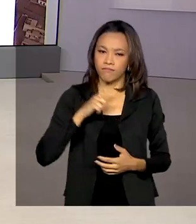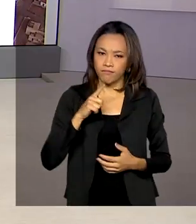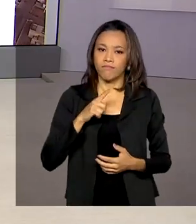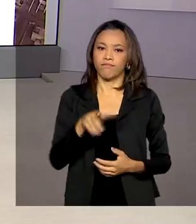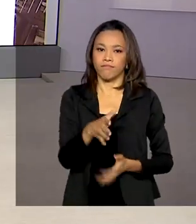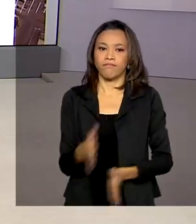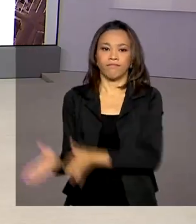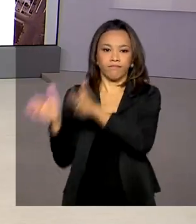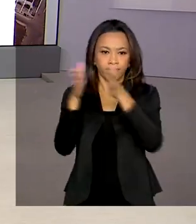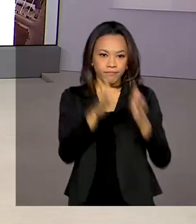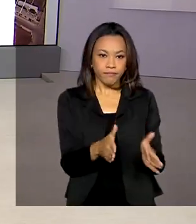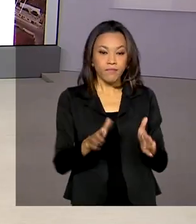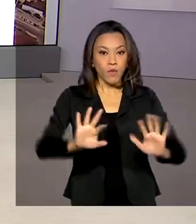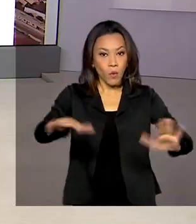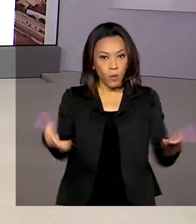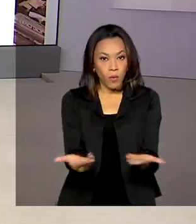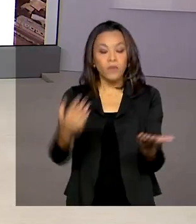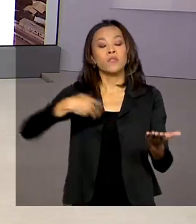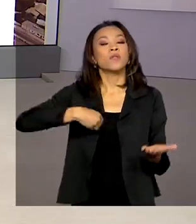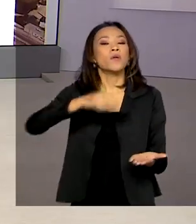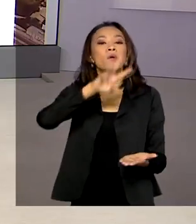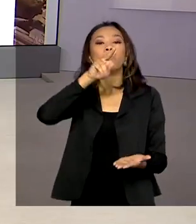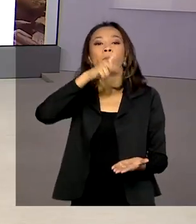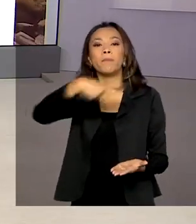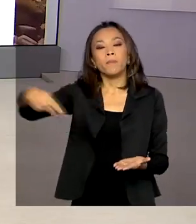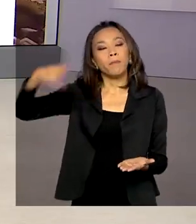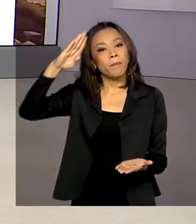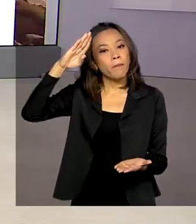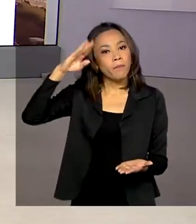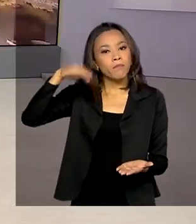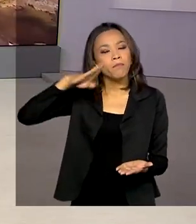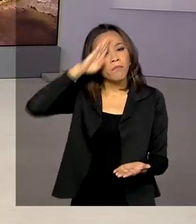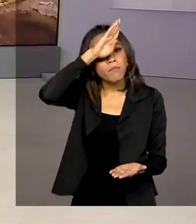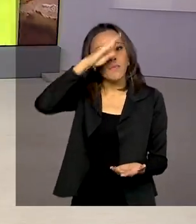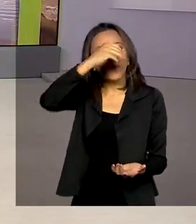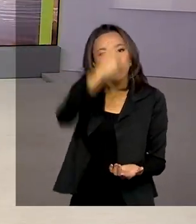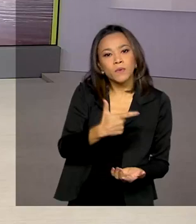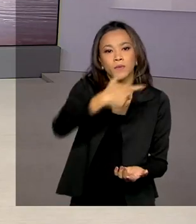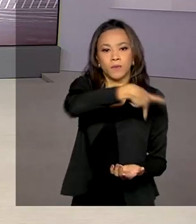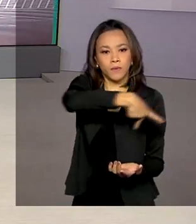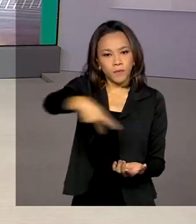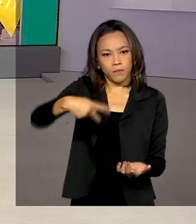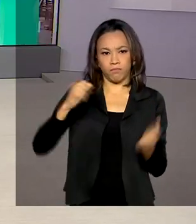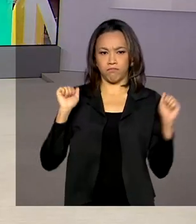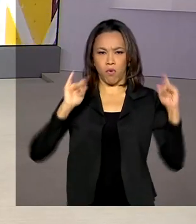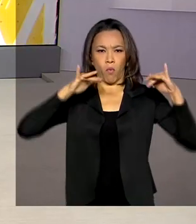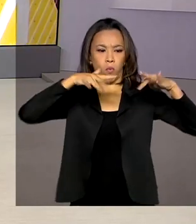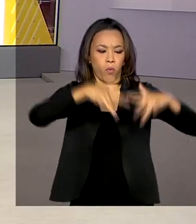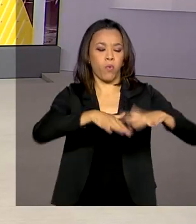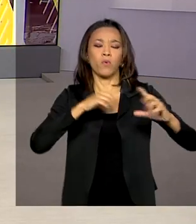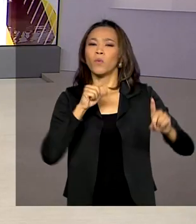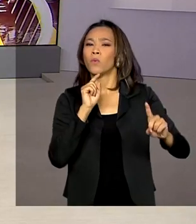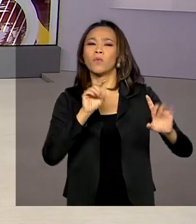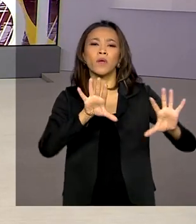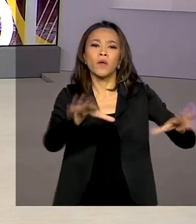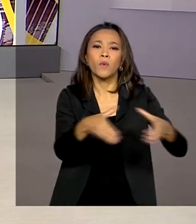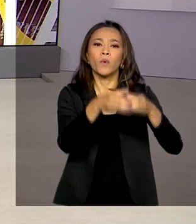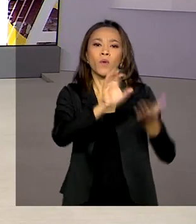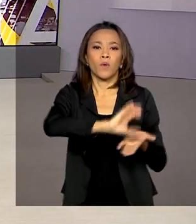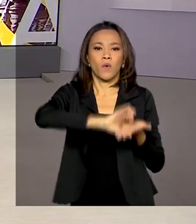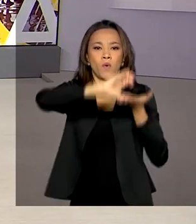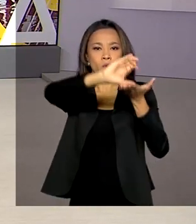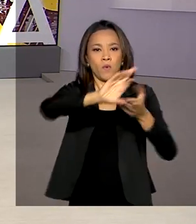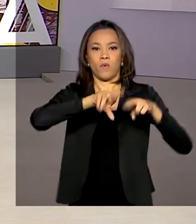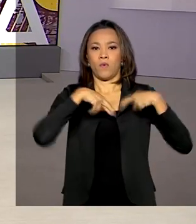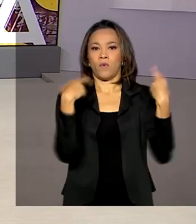Hoje o presidente Bolsonaro, o vice-presidente e ministros se reúnem em mais um encontro do Conselho do Governo.